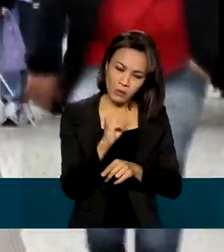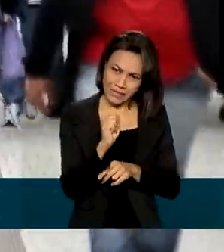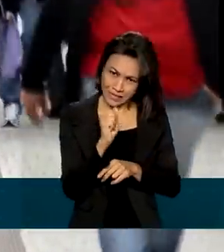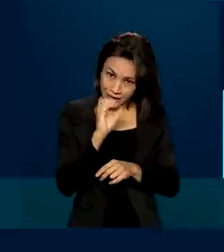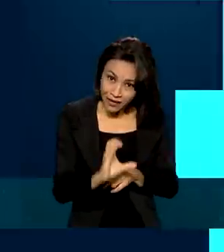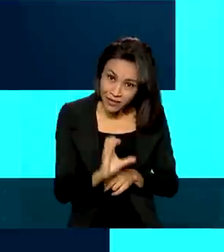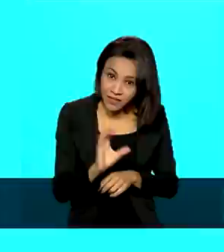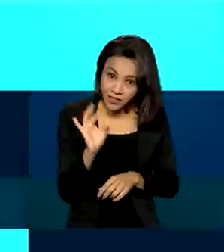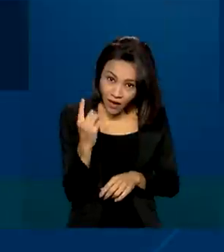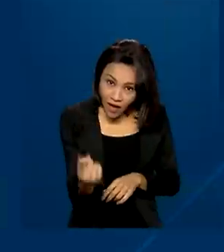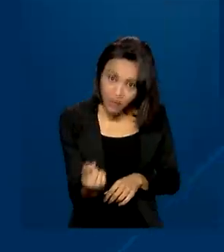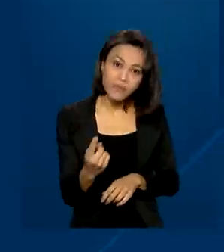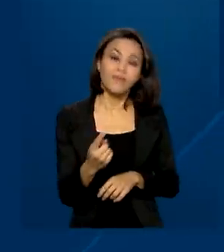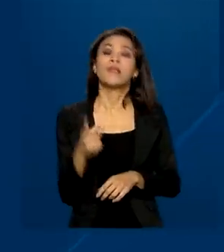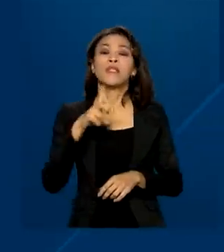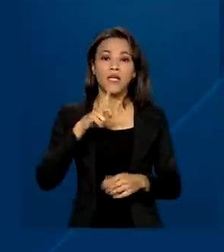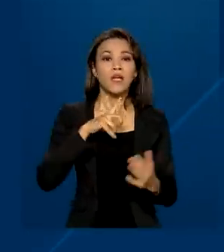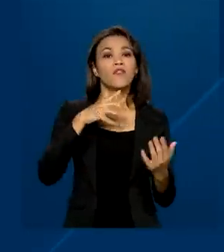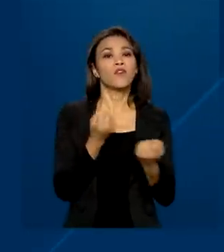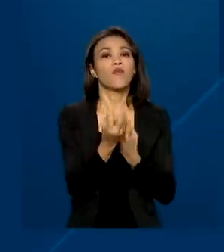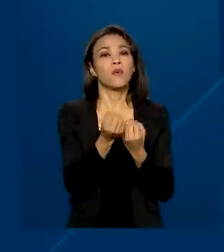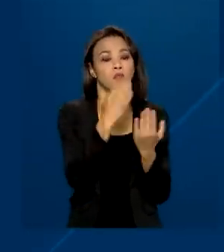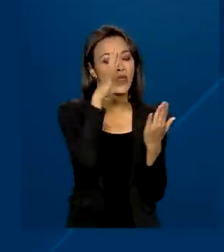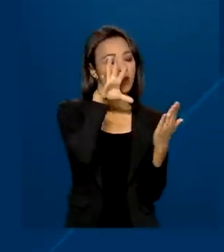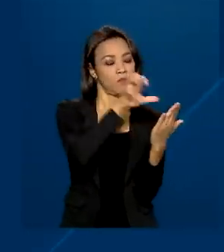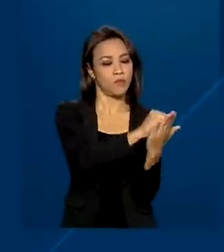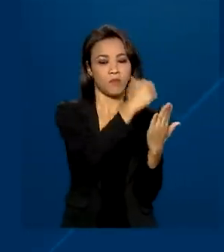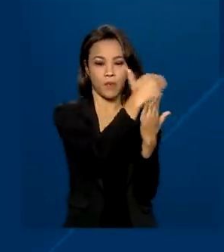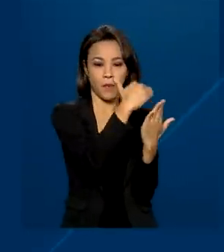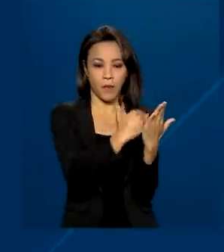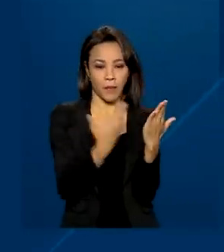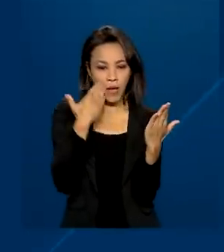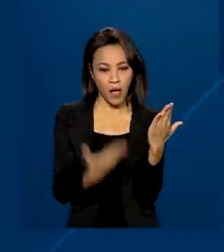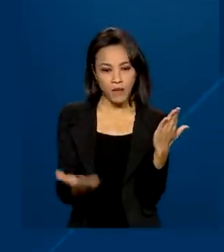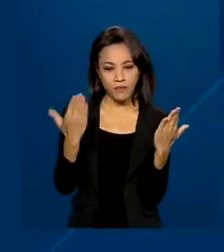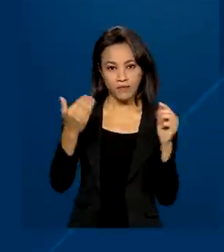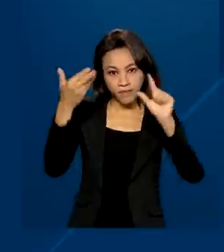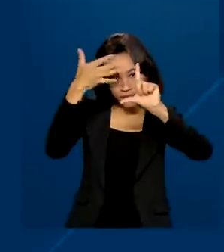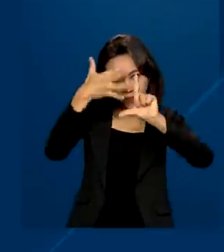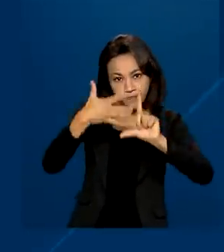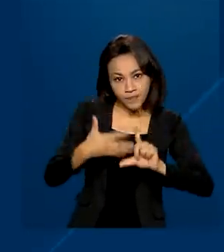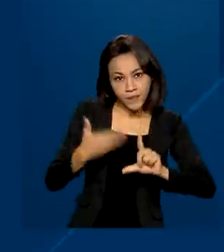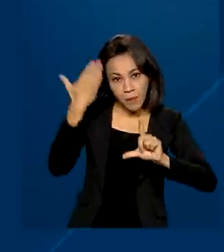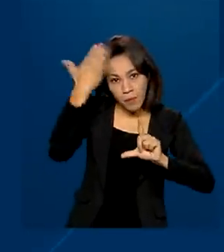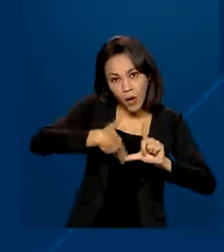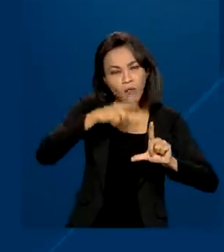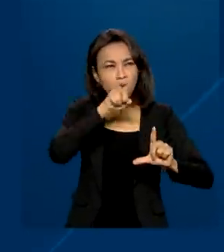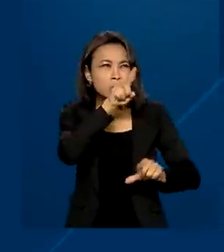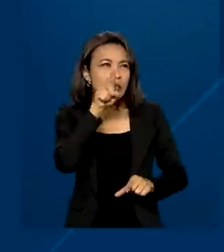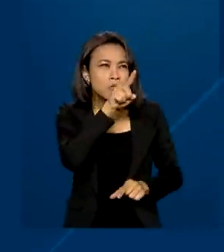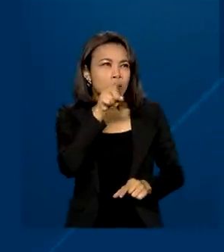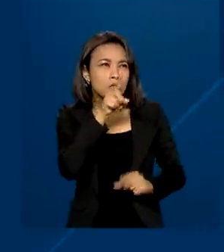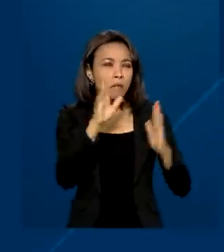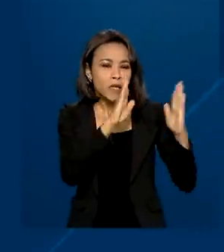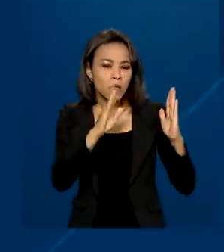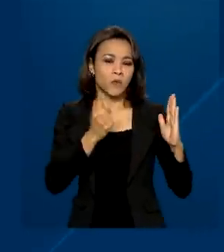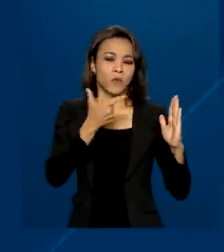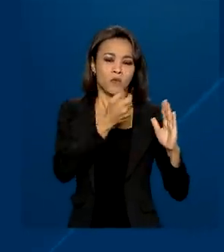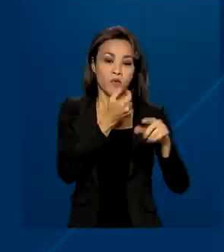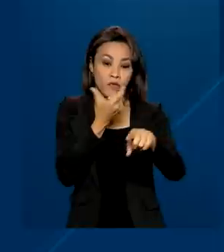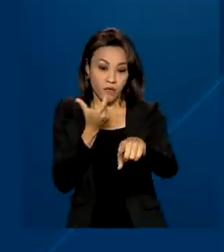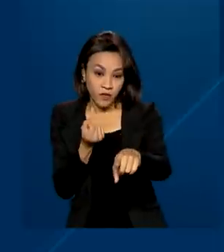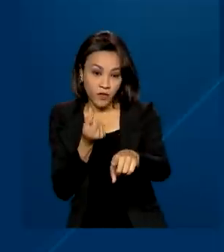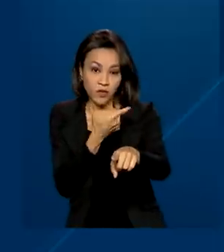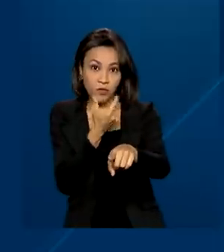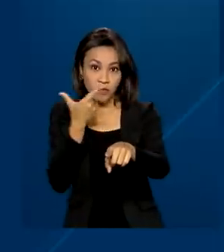SAC. Dados da plataforma consumidor.gov.br mostram que entre 2020 e